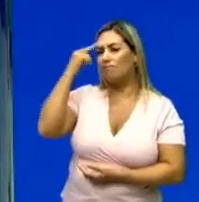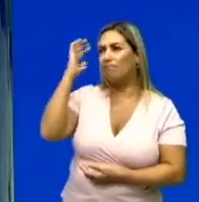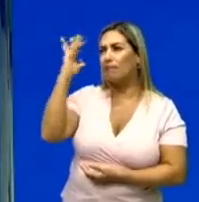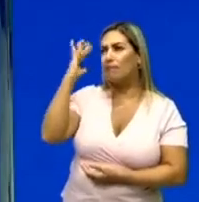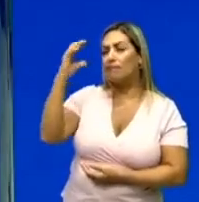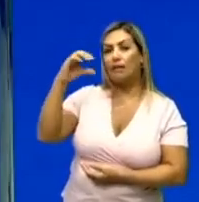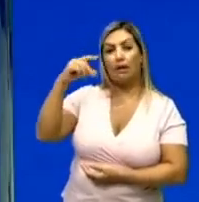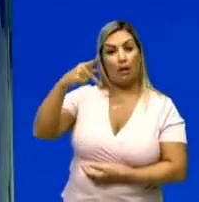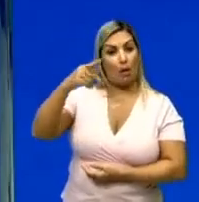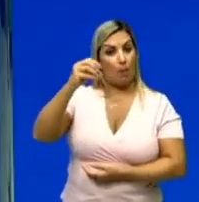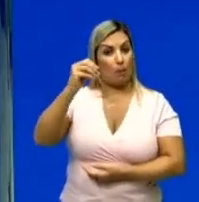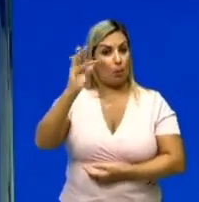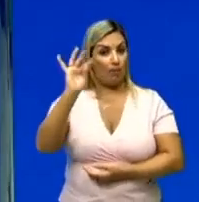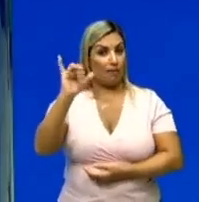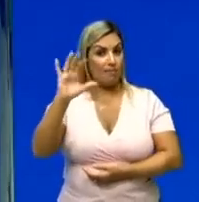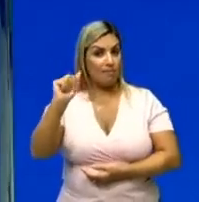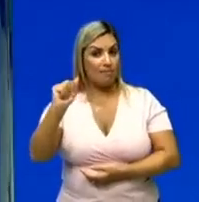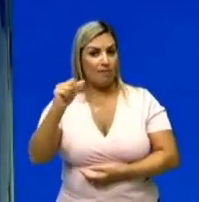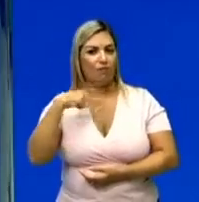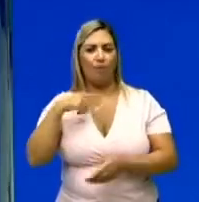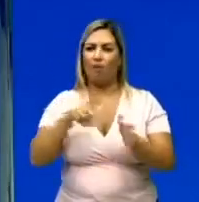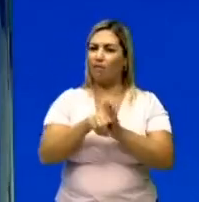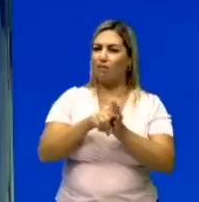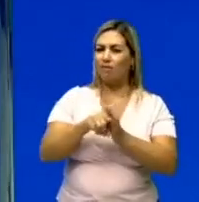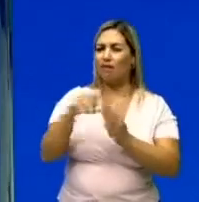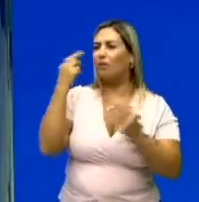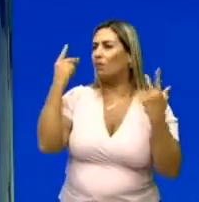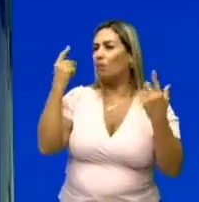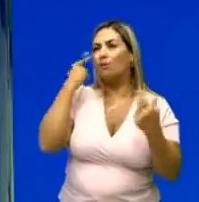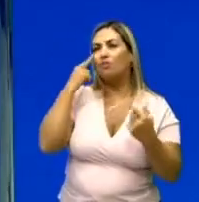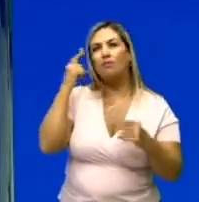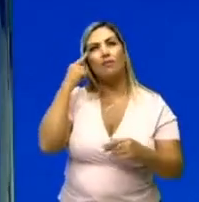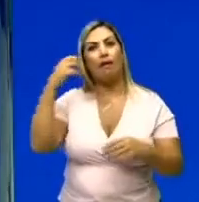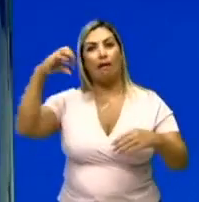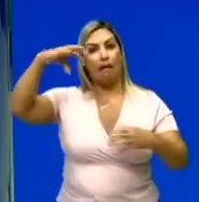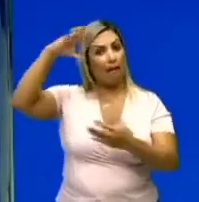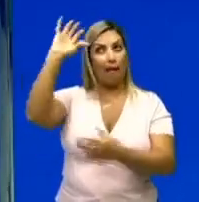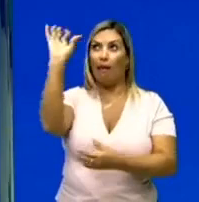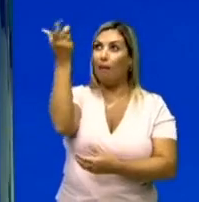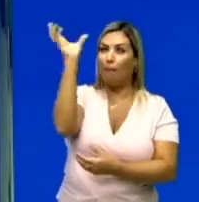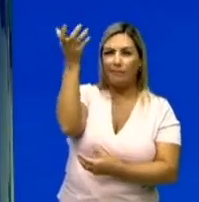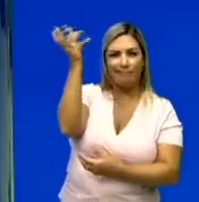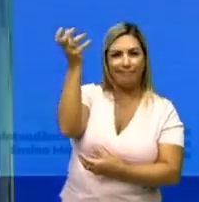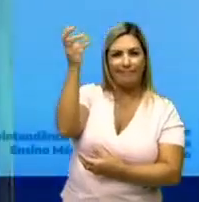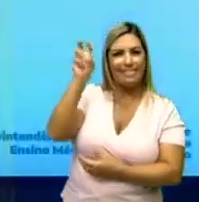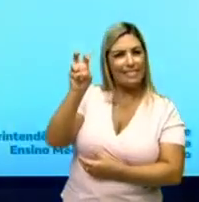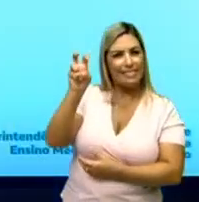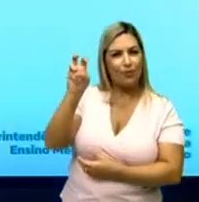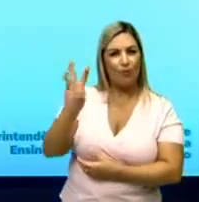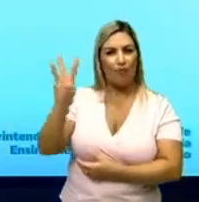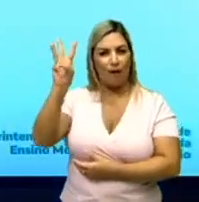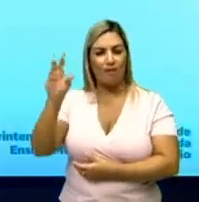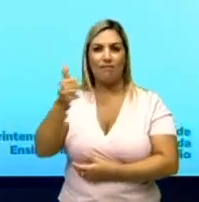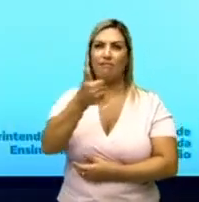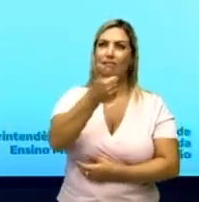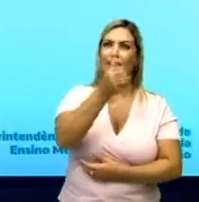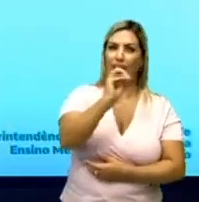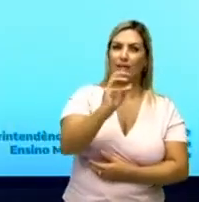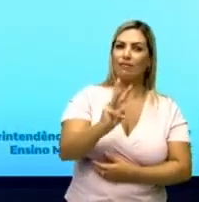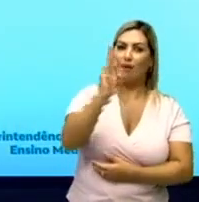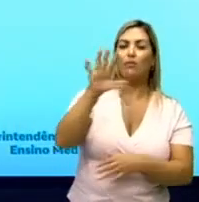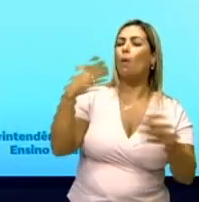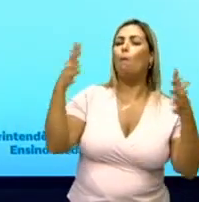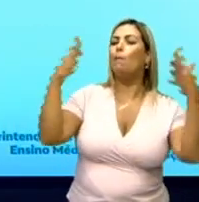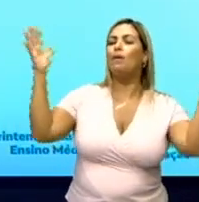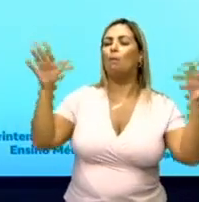potência, o que eu vou analisar? É como a gente falar em potência, falar em potência de lâmpada, né? Eu tenho uma lâmpada de 5 watts e uma lâmpada de 10 watts. Quem